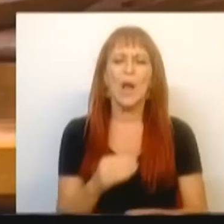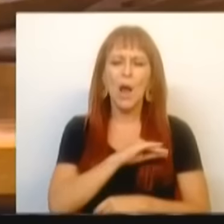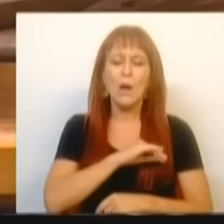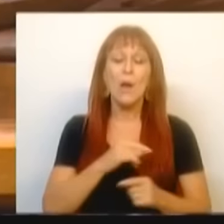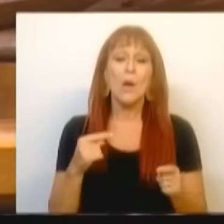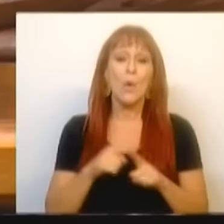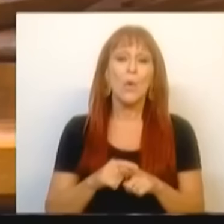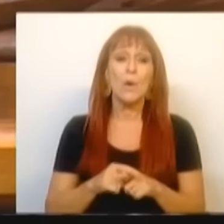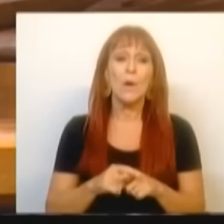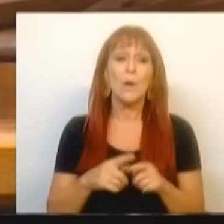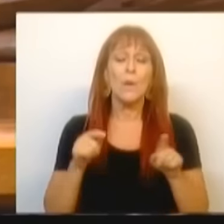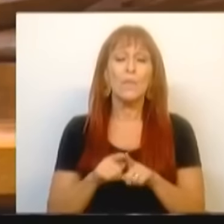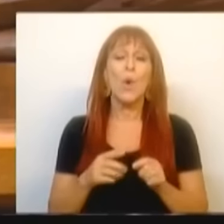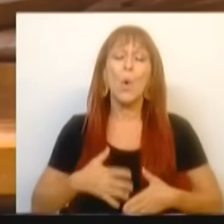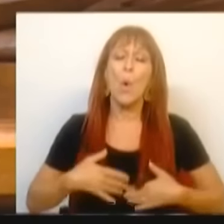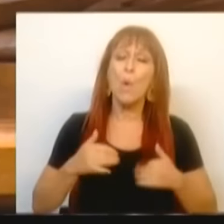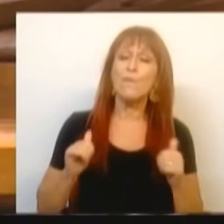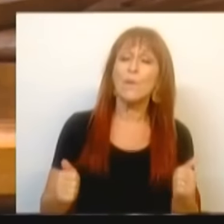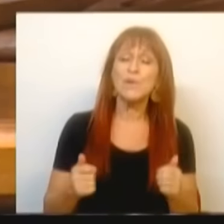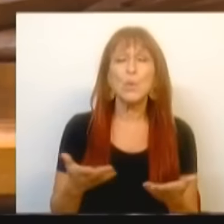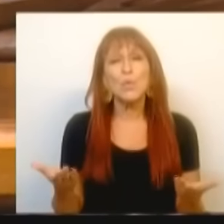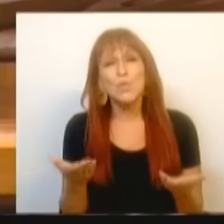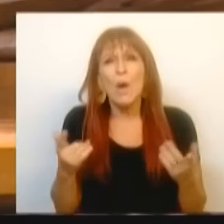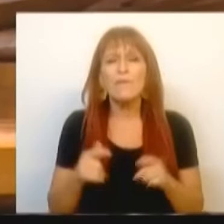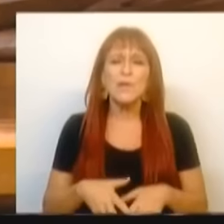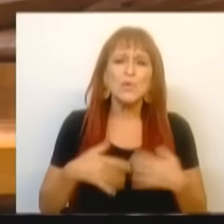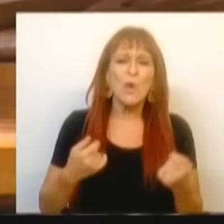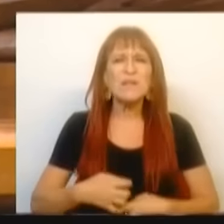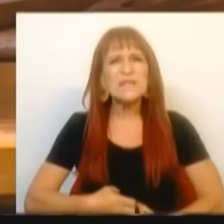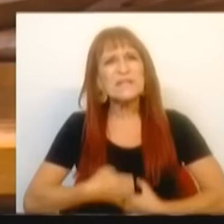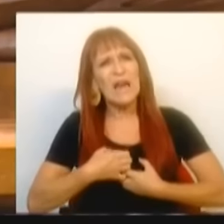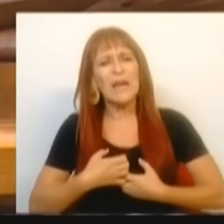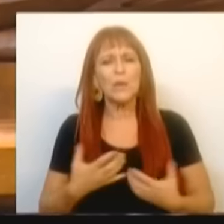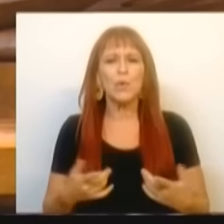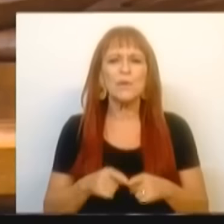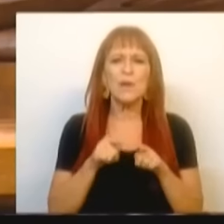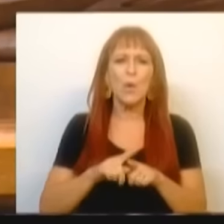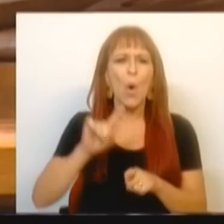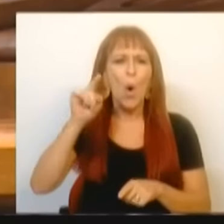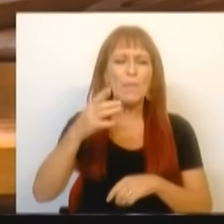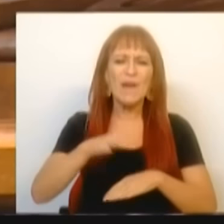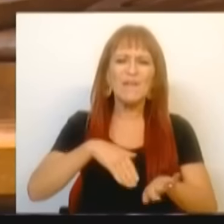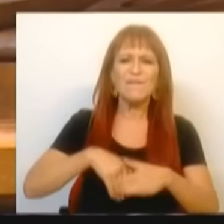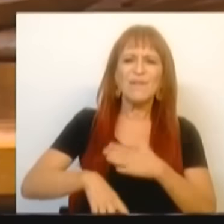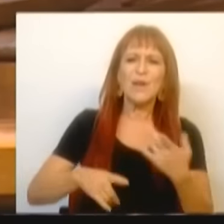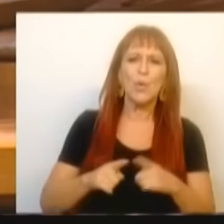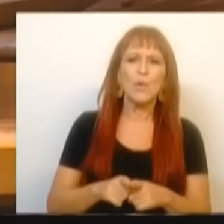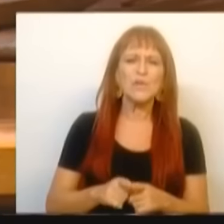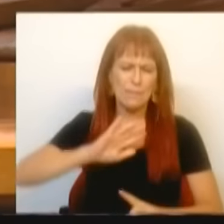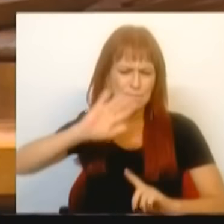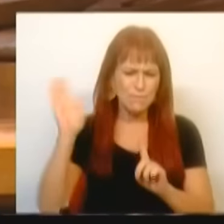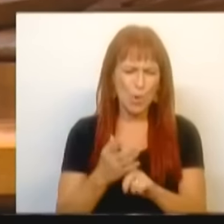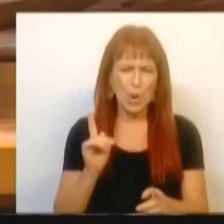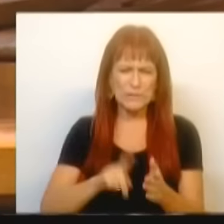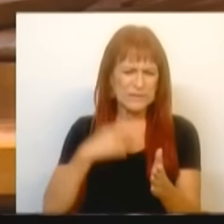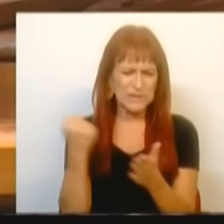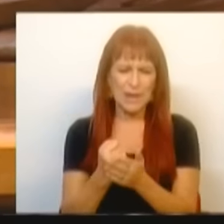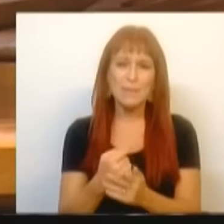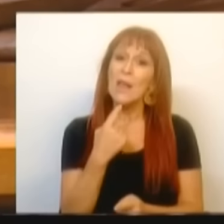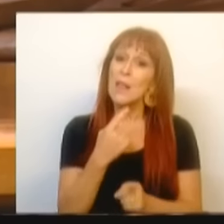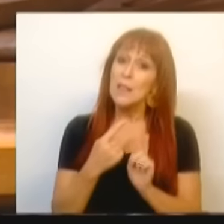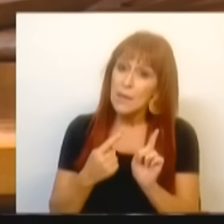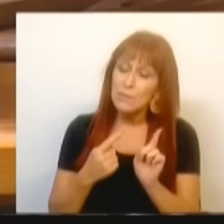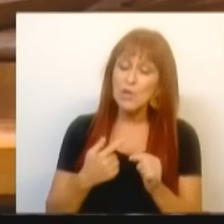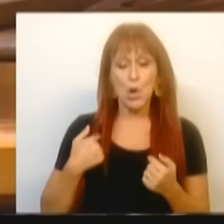suave conforto, têm ao menos a suave sensação de que em vez de fazermos o anátoma de sempre, lhes dizemos,